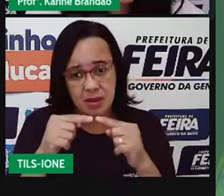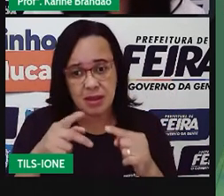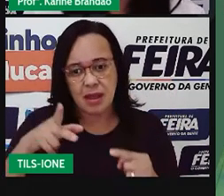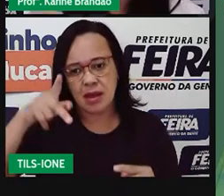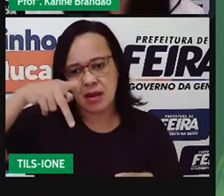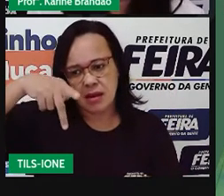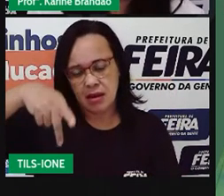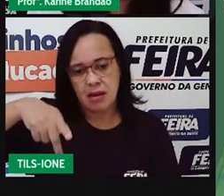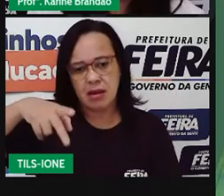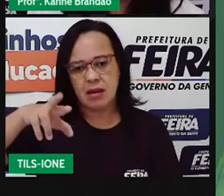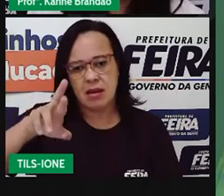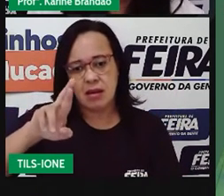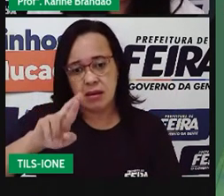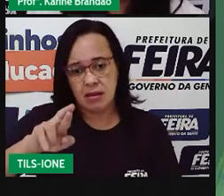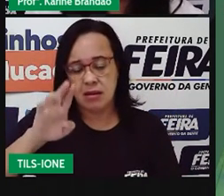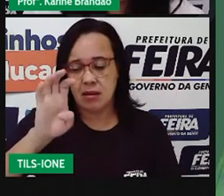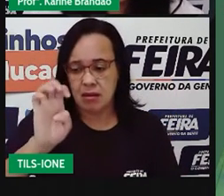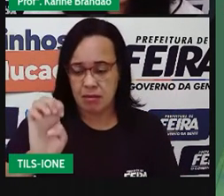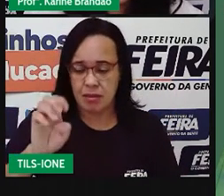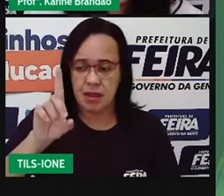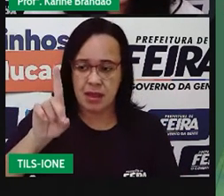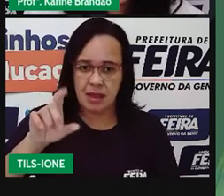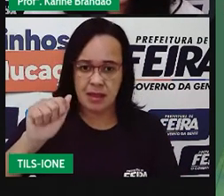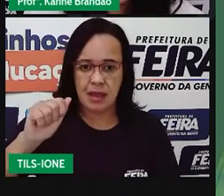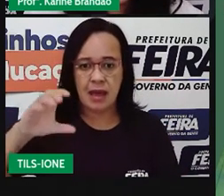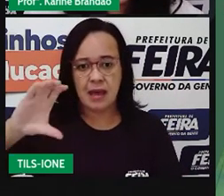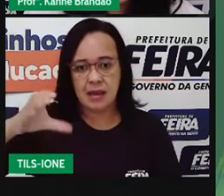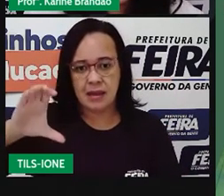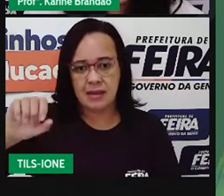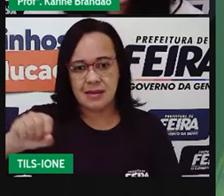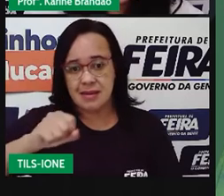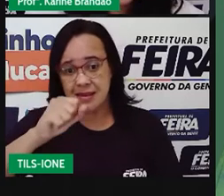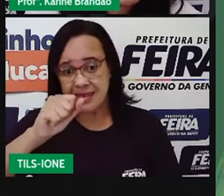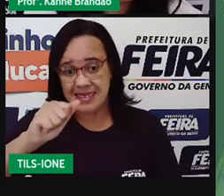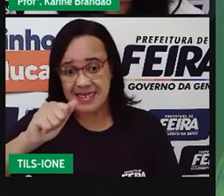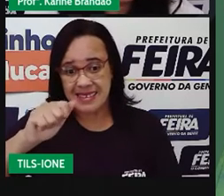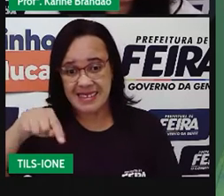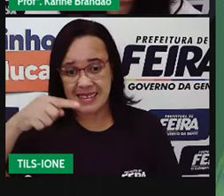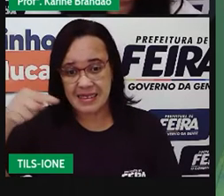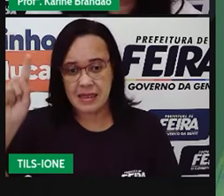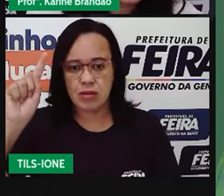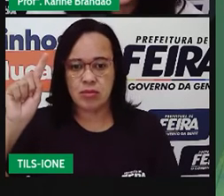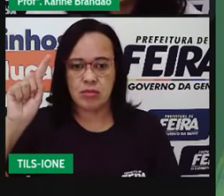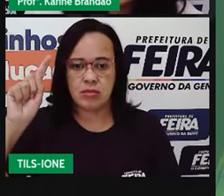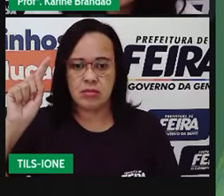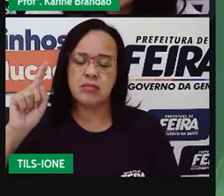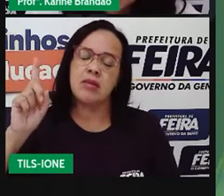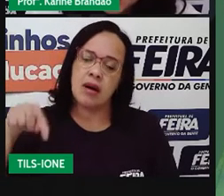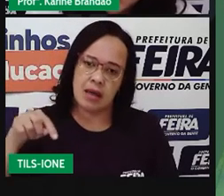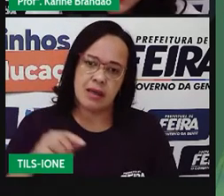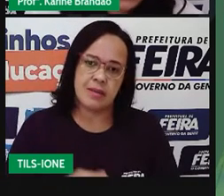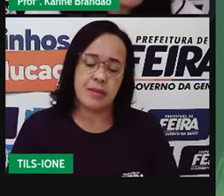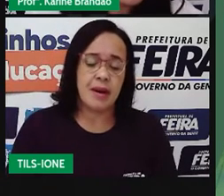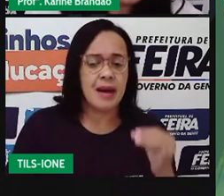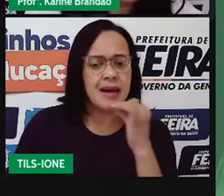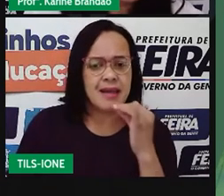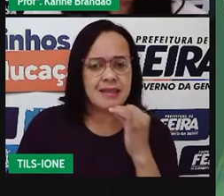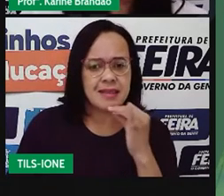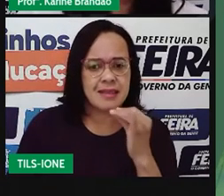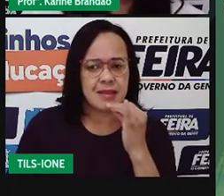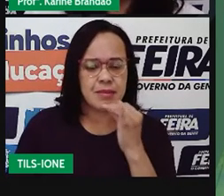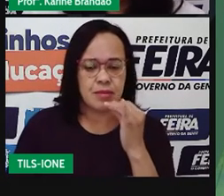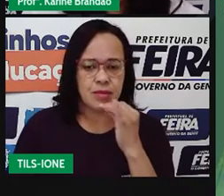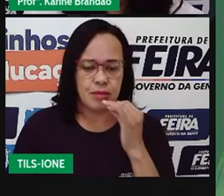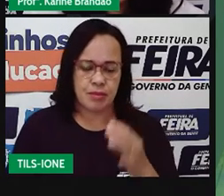tá? Falando das plantas também, é quando um elefante ou